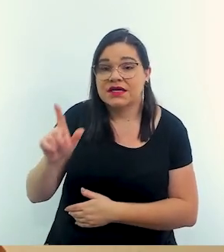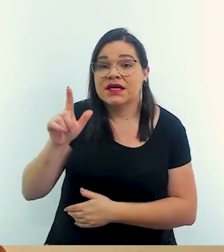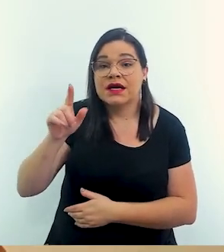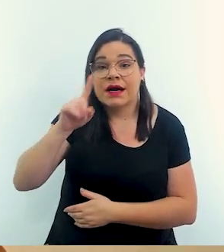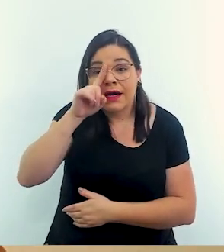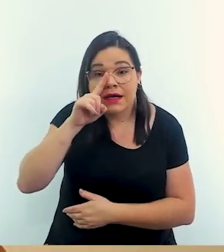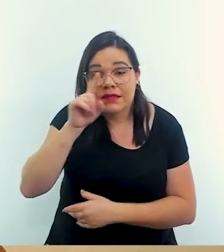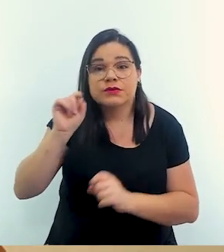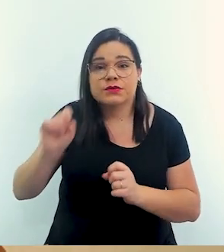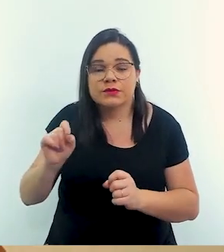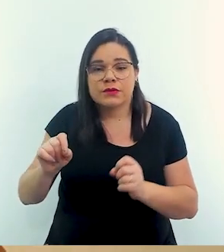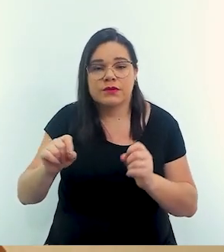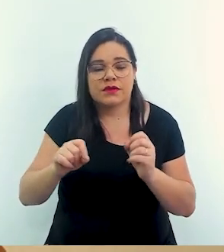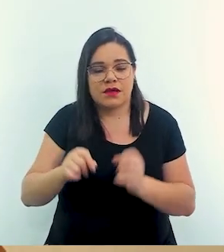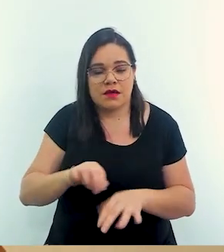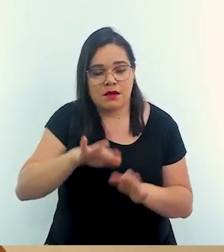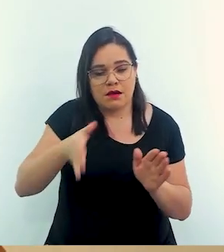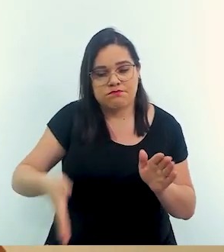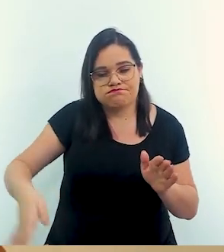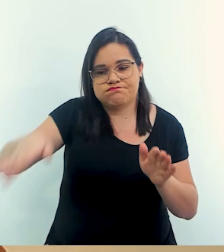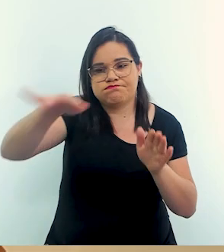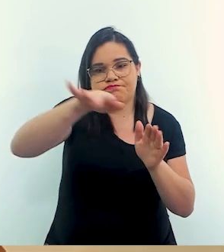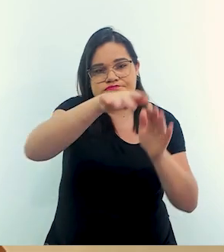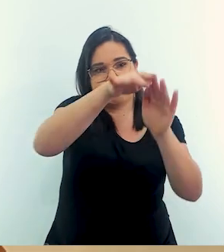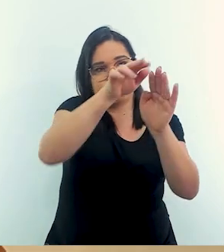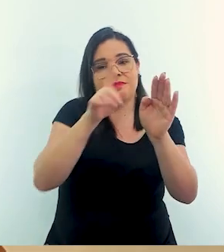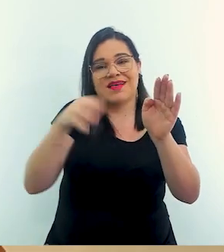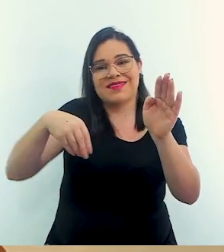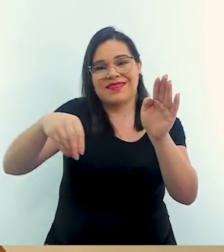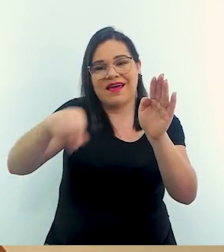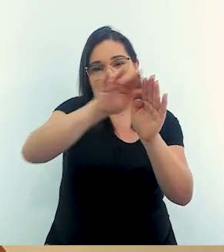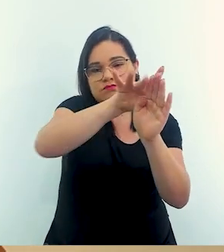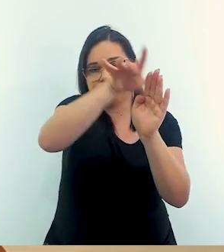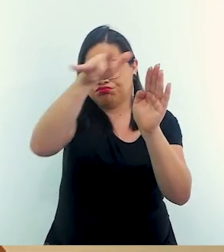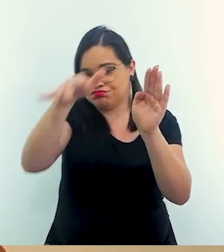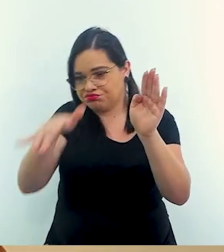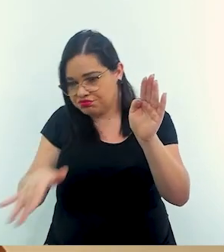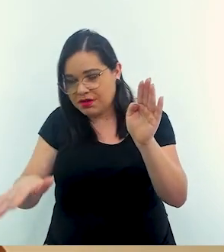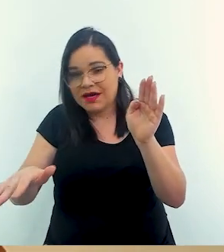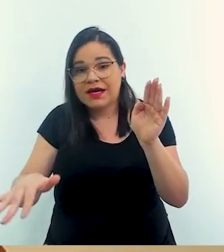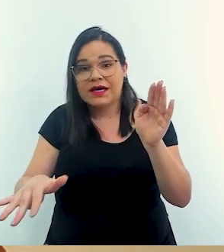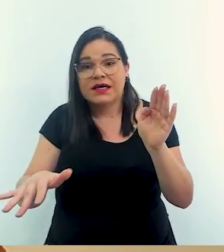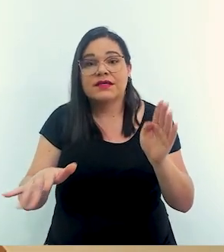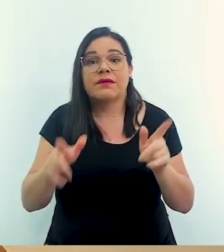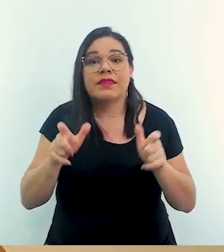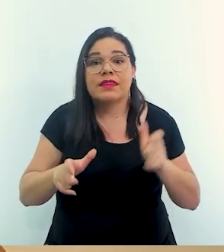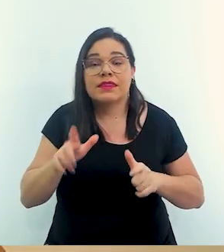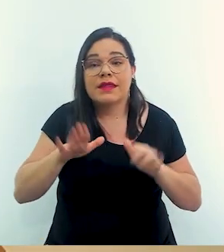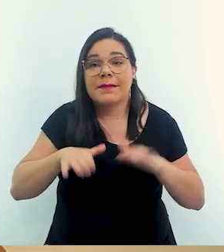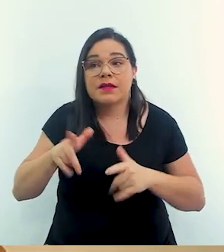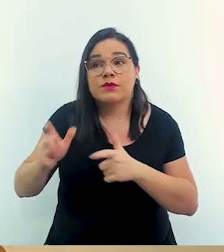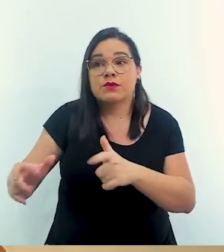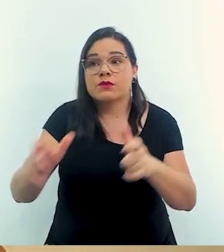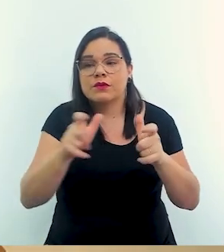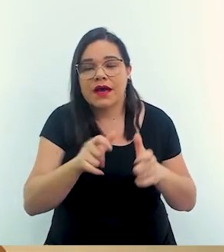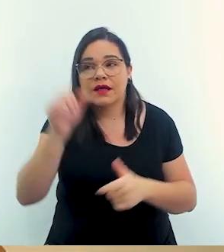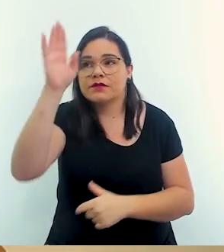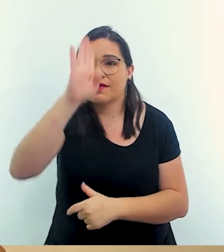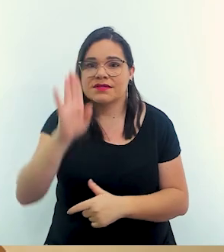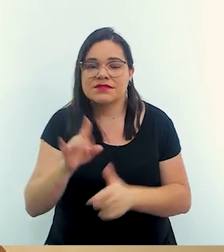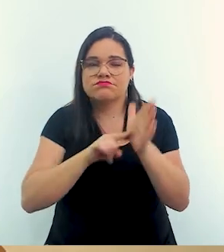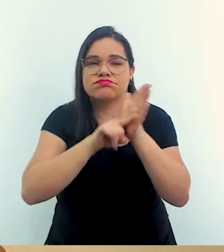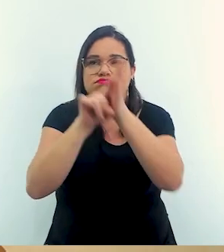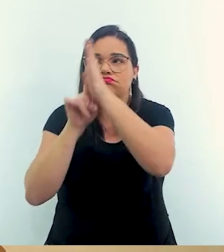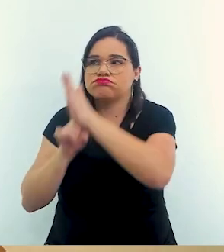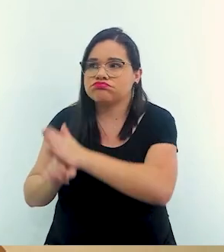coisa é a gente precisa de realizar um mapeamento de risco minucioso em várias localidades do Brasil